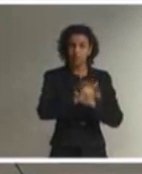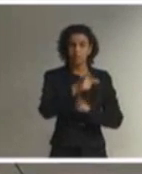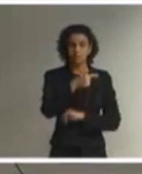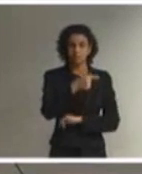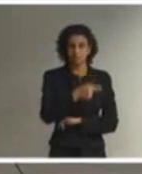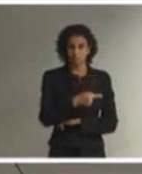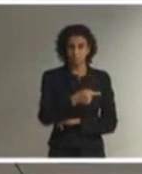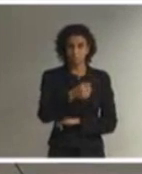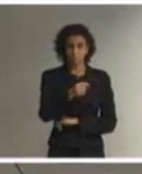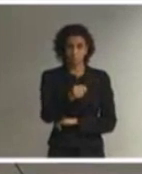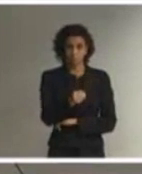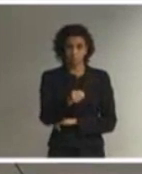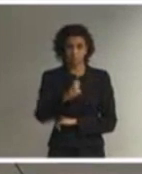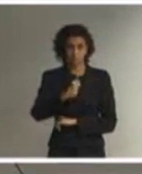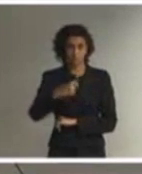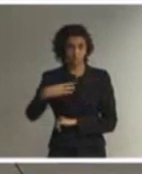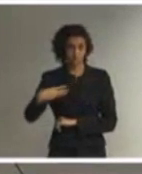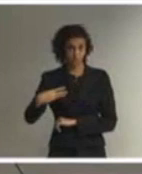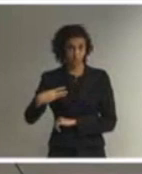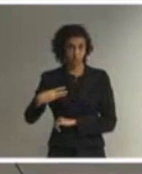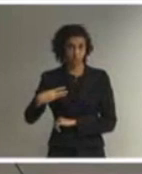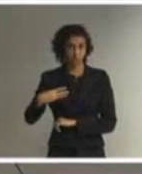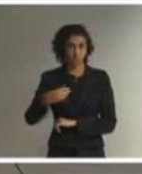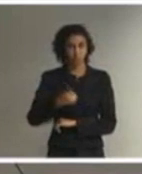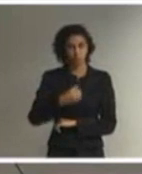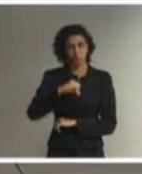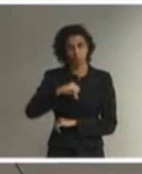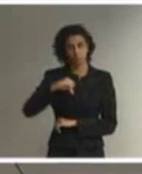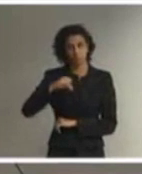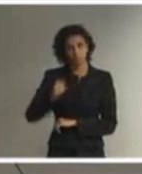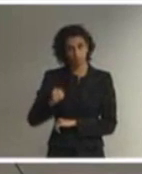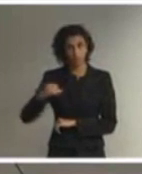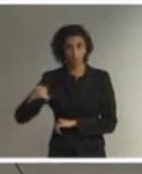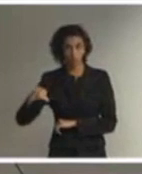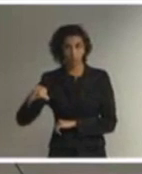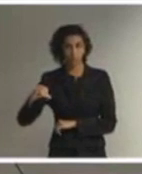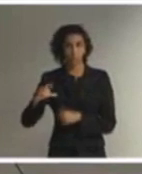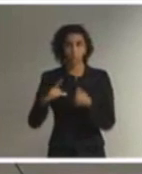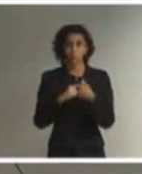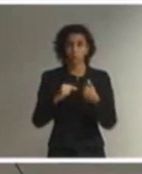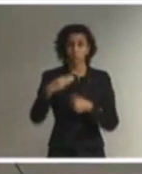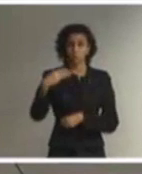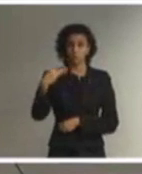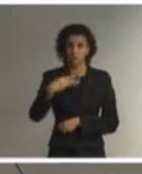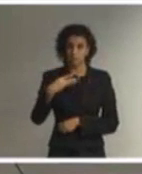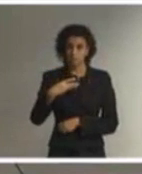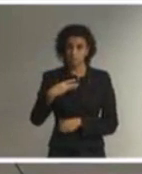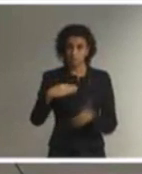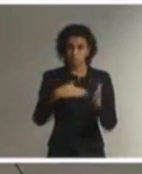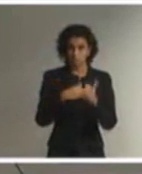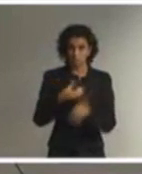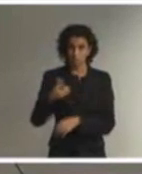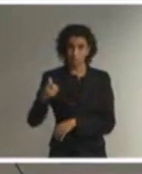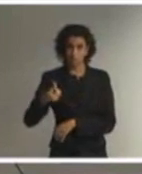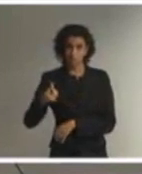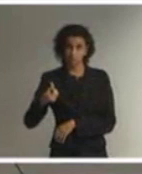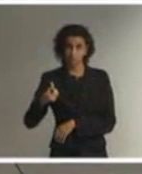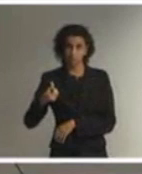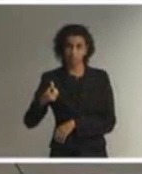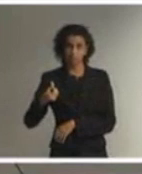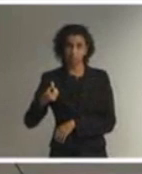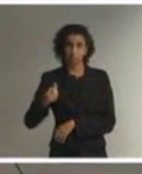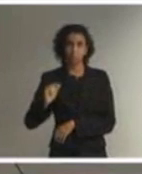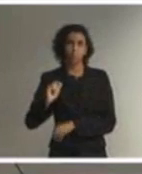7.853, de 1989, no seu artigo terceiro a sexto, dando